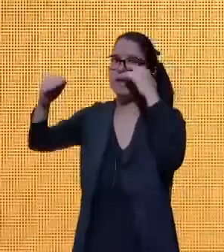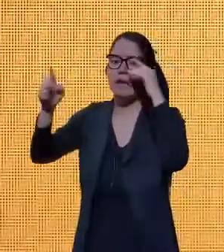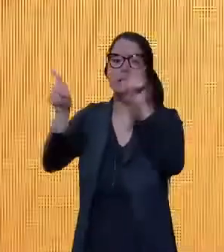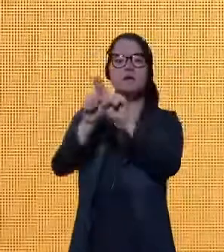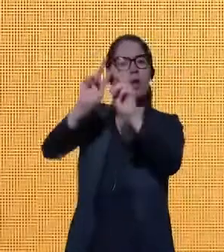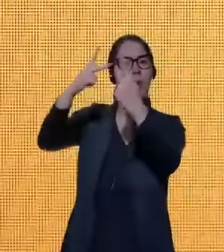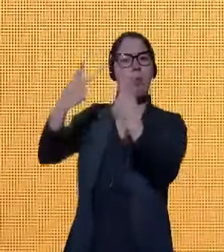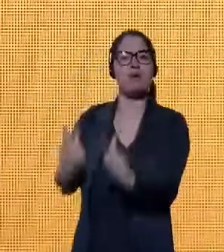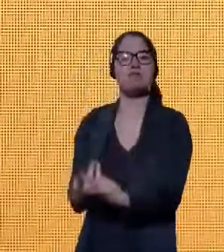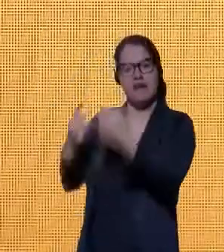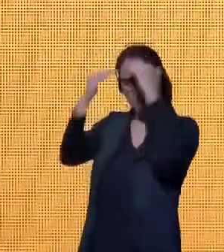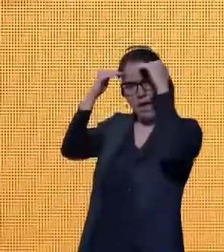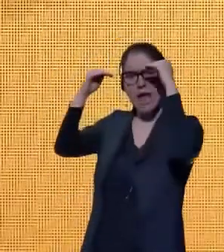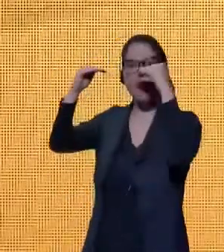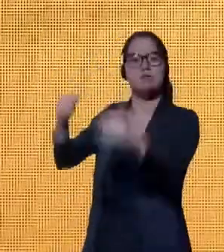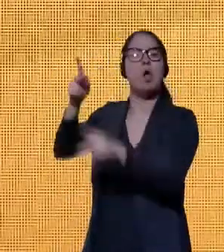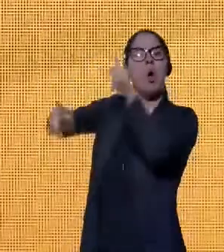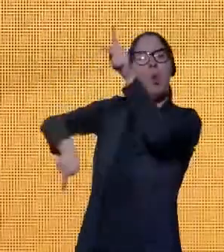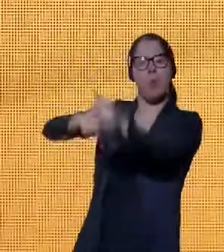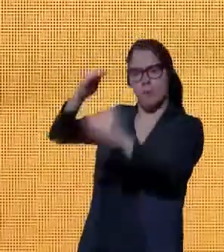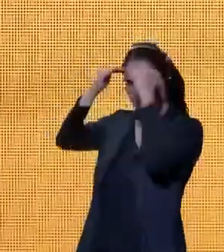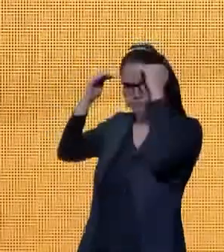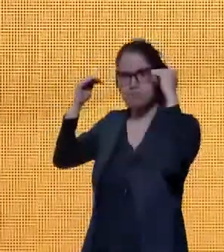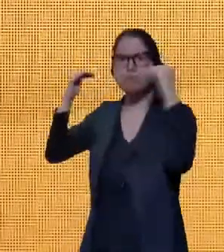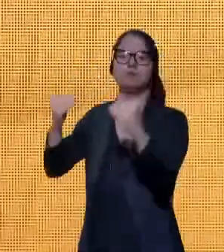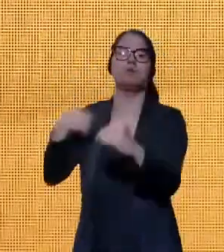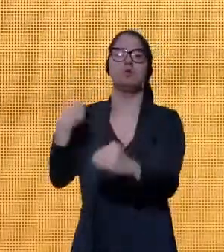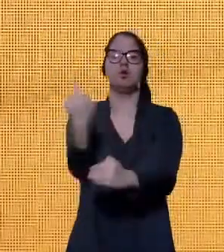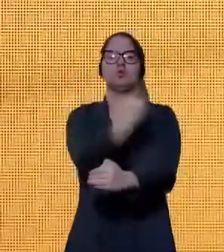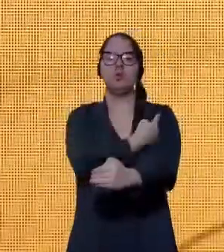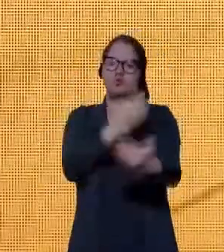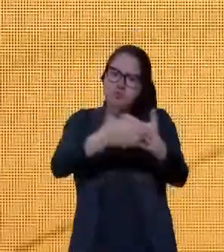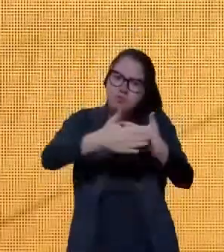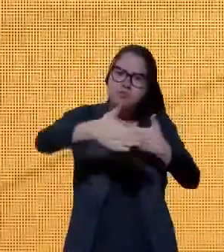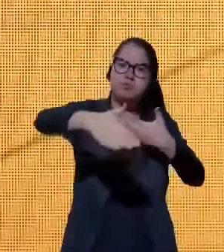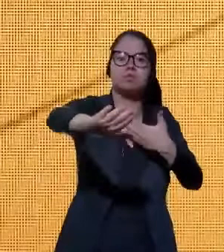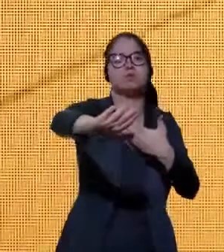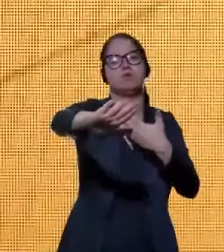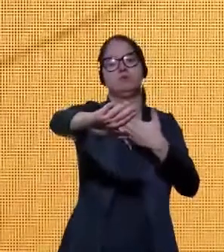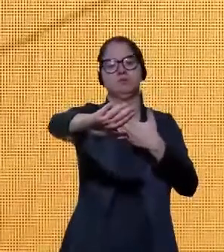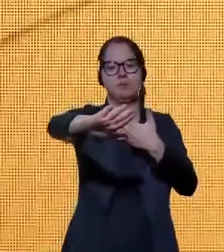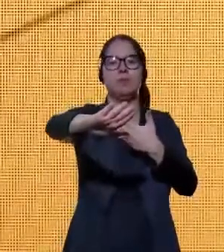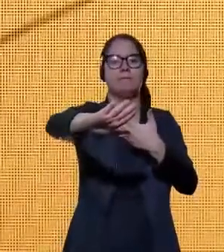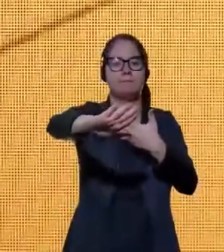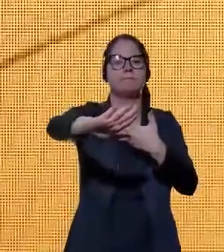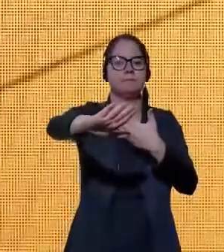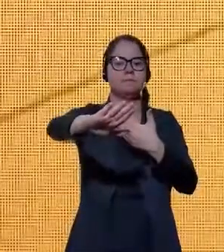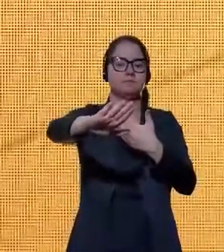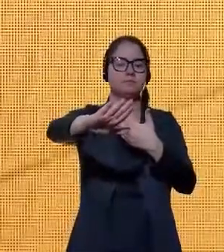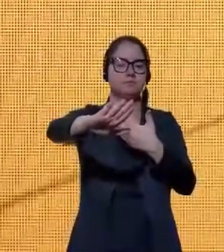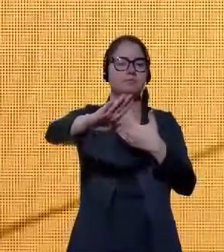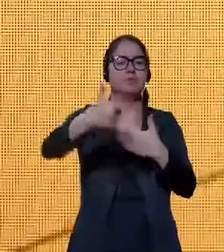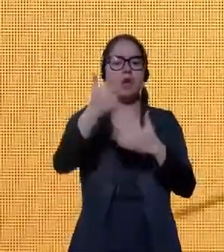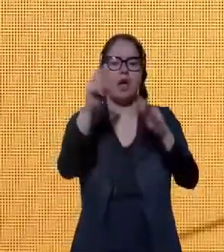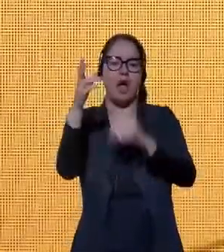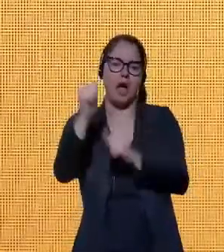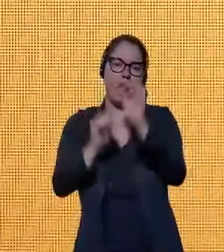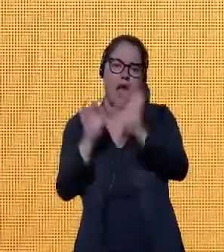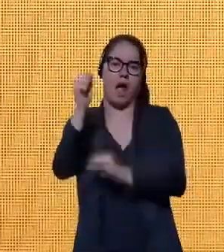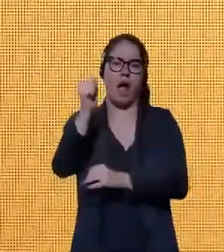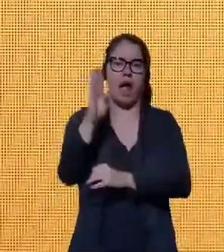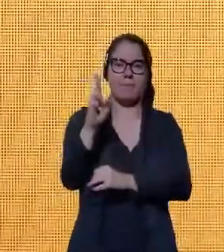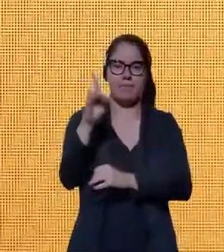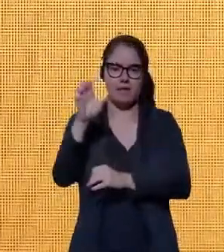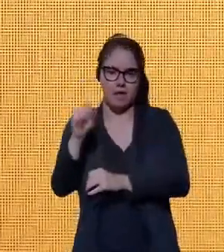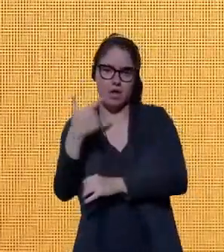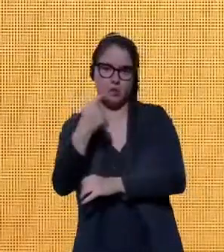humano. Estamos começando uma jornada com o Plano ABDE 2030, que será norteado pelo Sistema Nacional